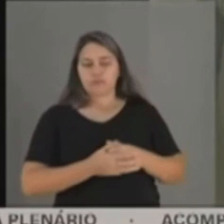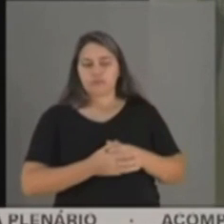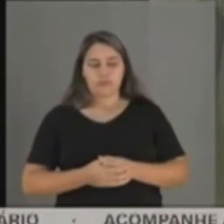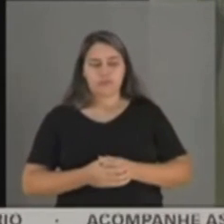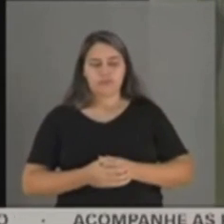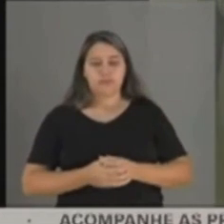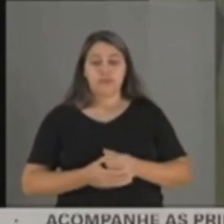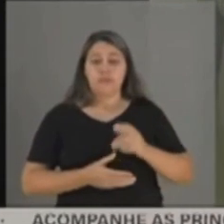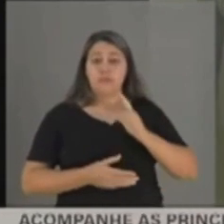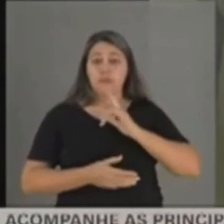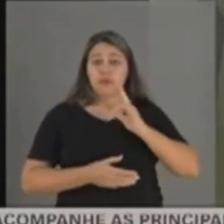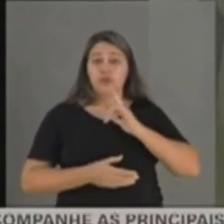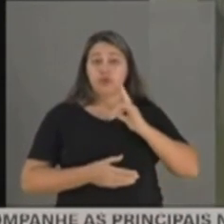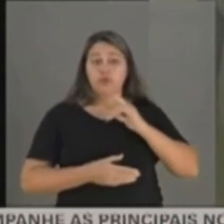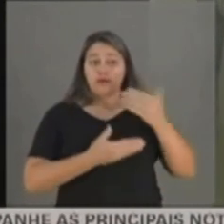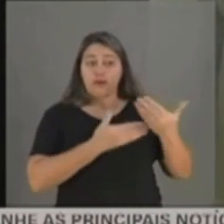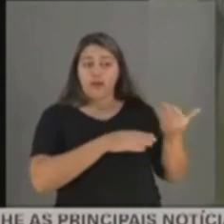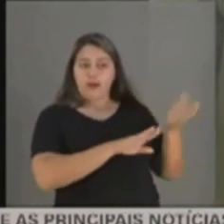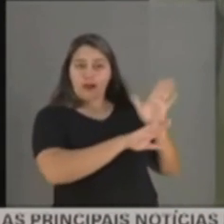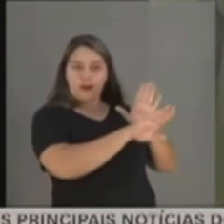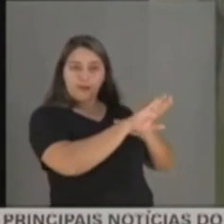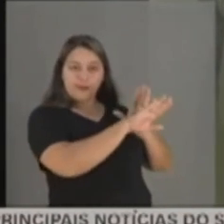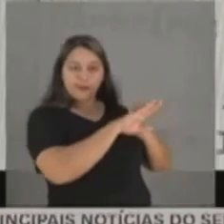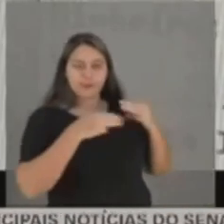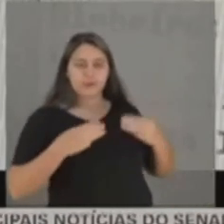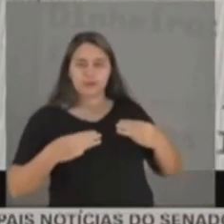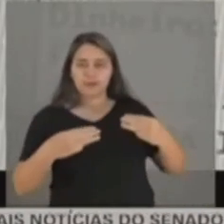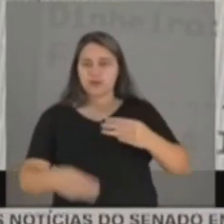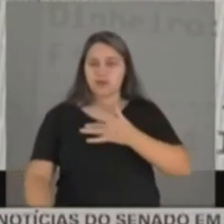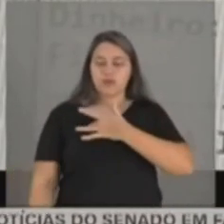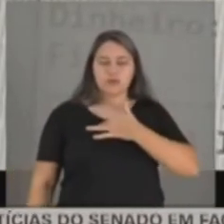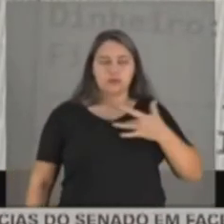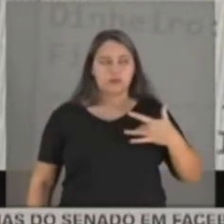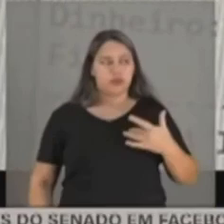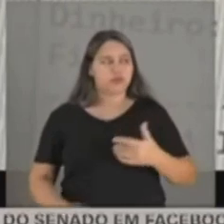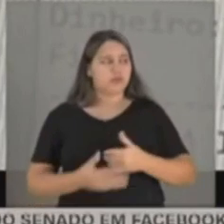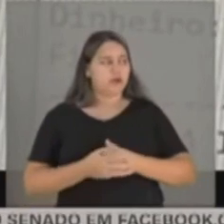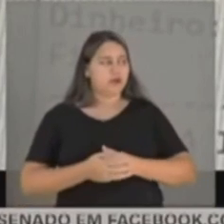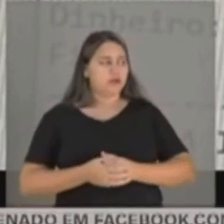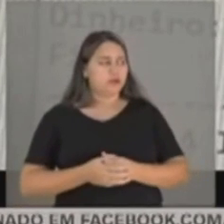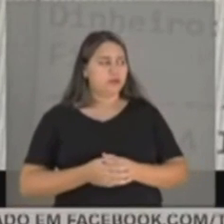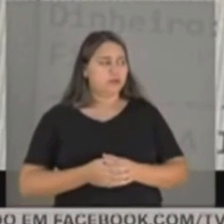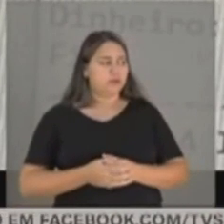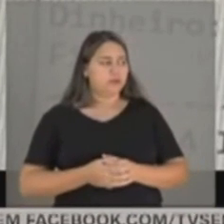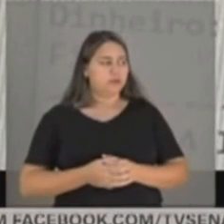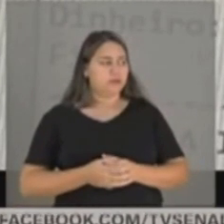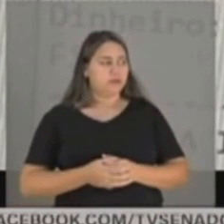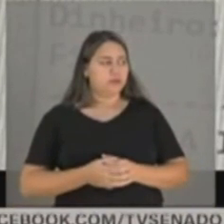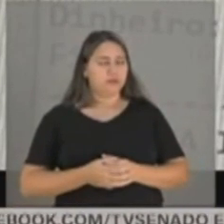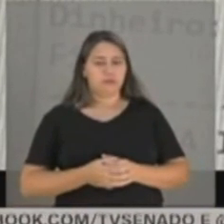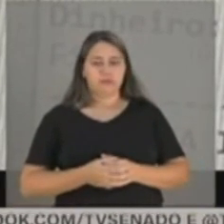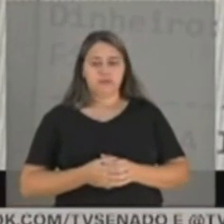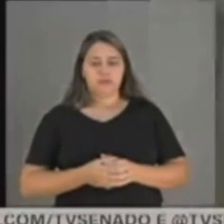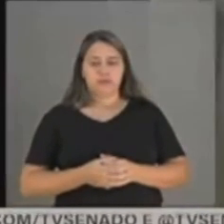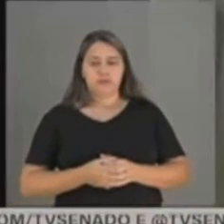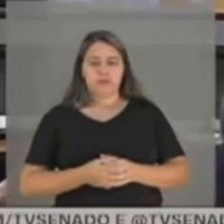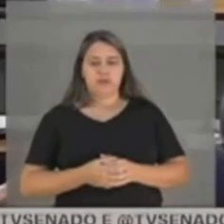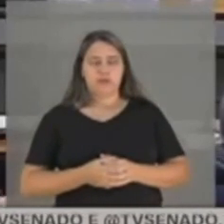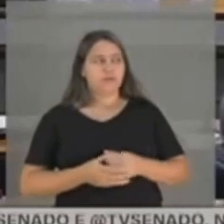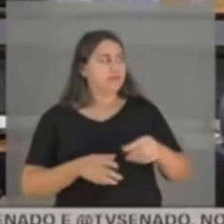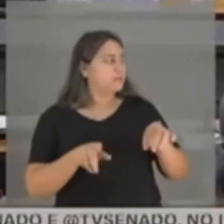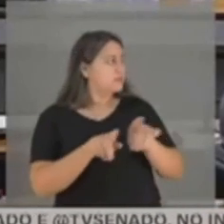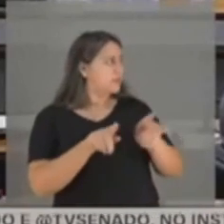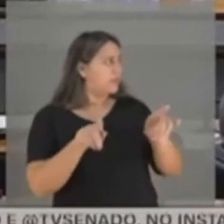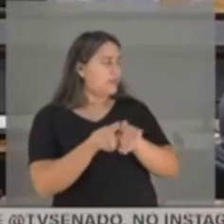bastidor do Ministério da Saúde no exato enfrentamento da pandemia. Isabela, se me permite, na imagem anterior, senhor relator,